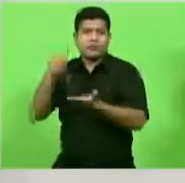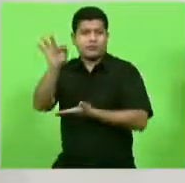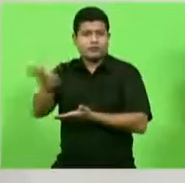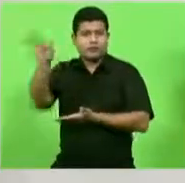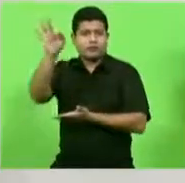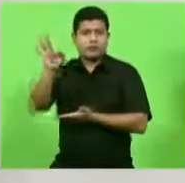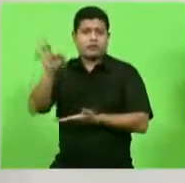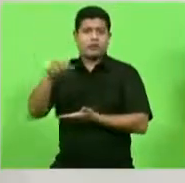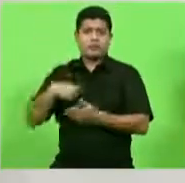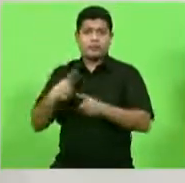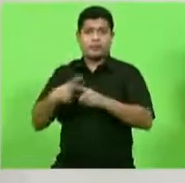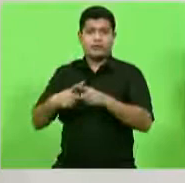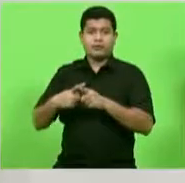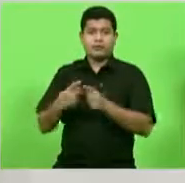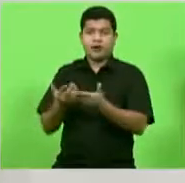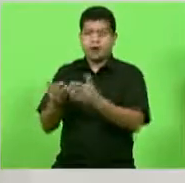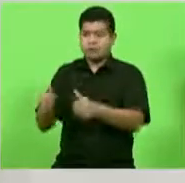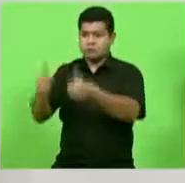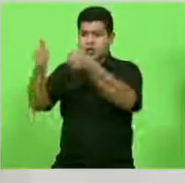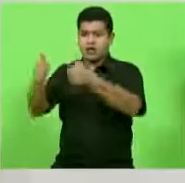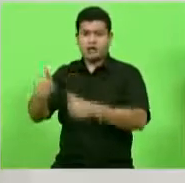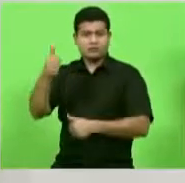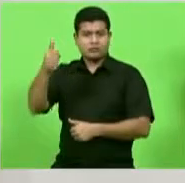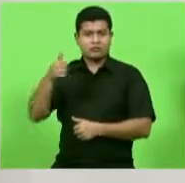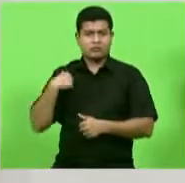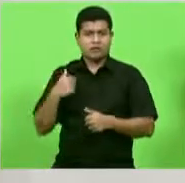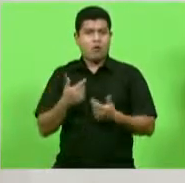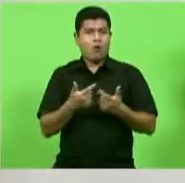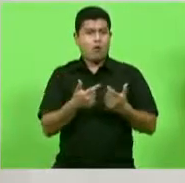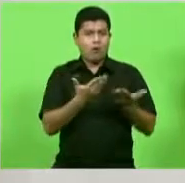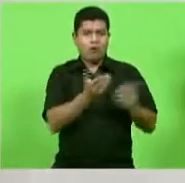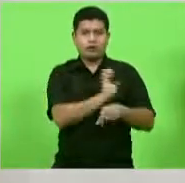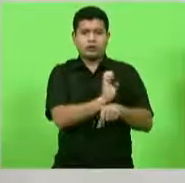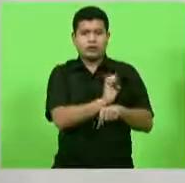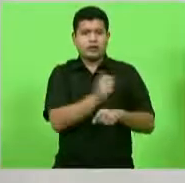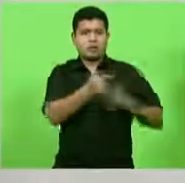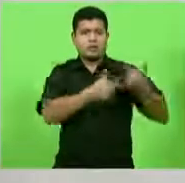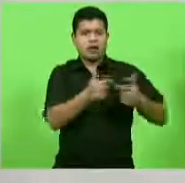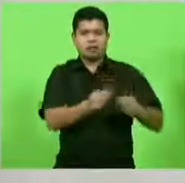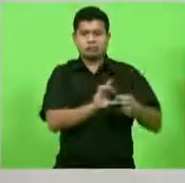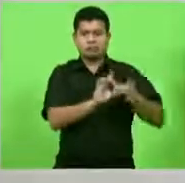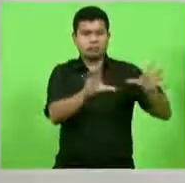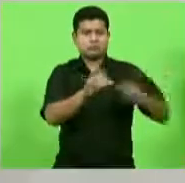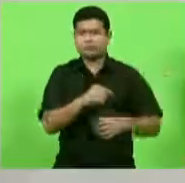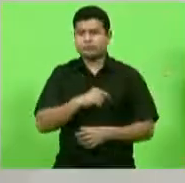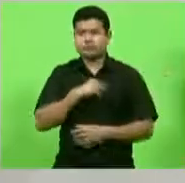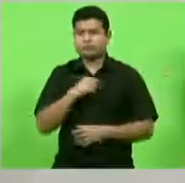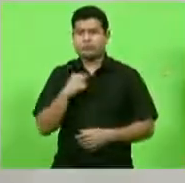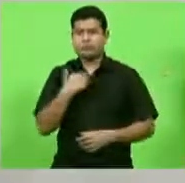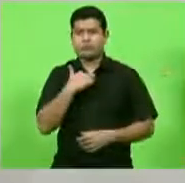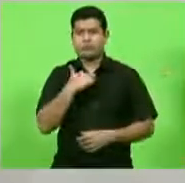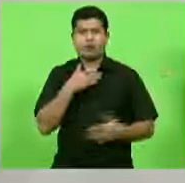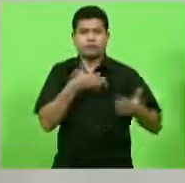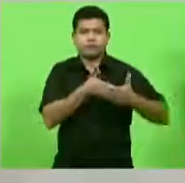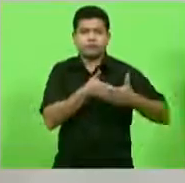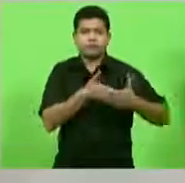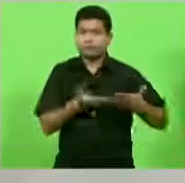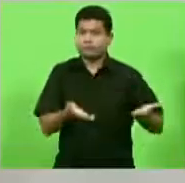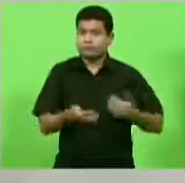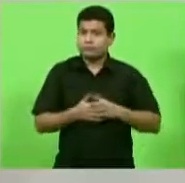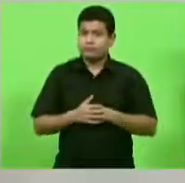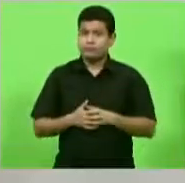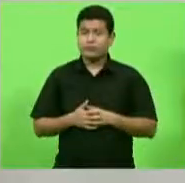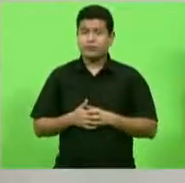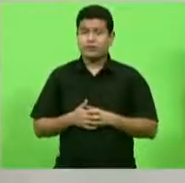que a gente corta a perna de um Estado e deixa o outro funcionar livremente. A gente coloca e impede desigualdade todo para trabalhar.